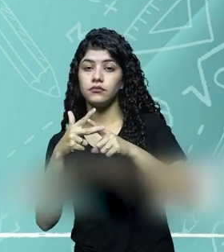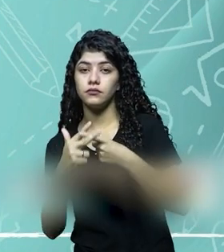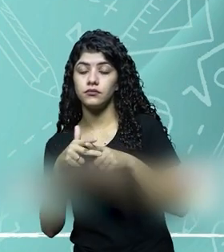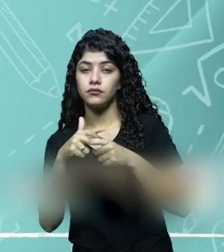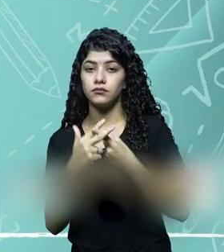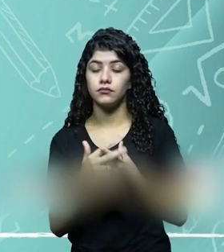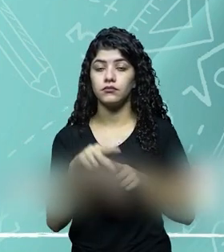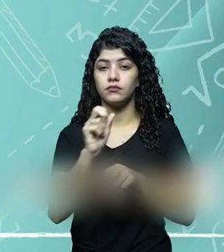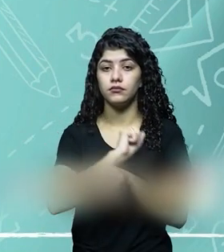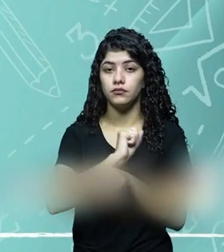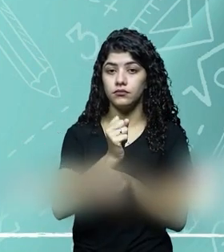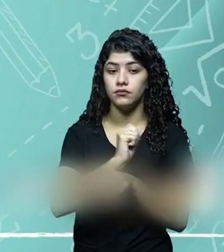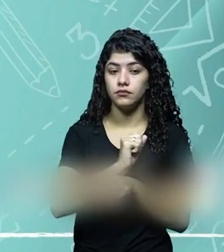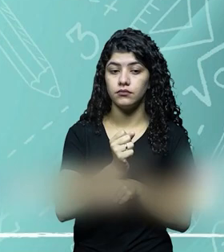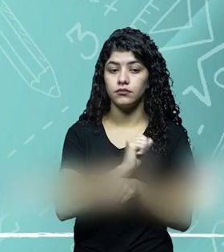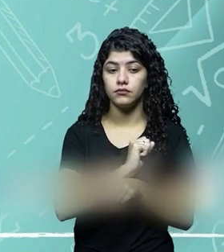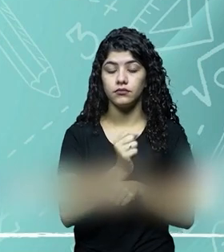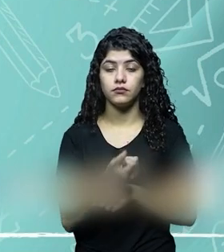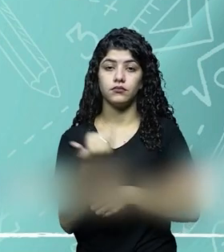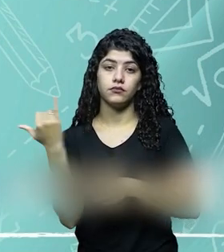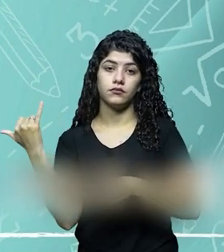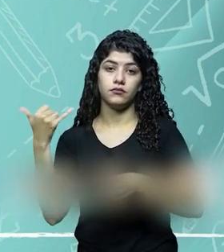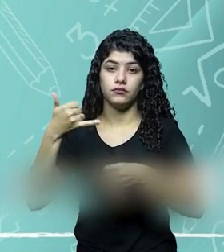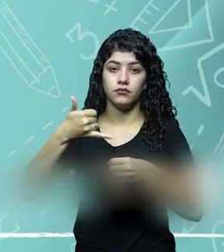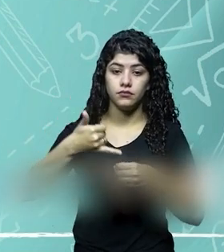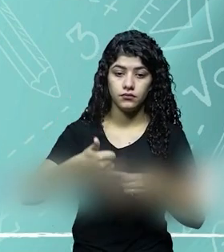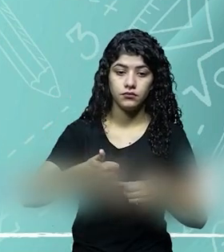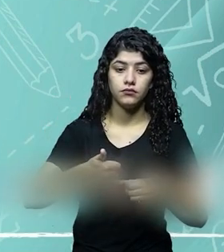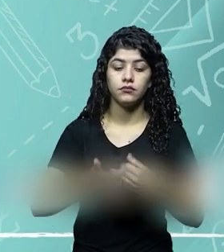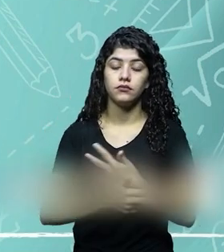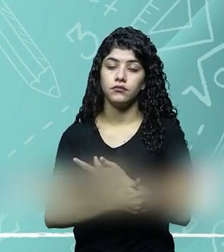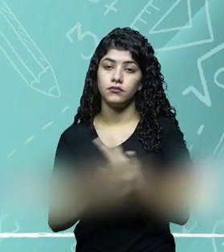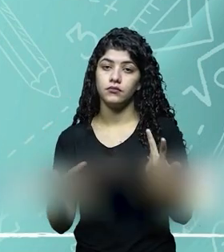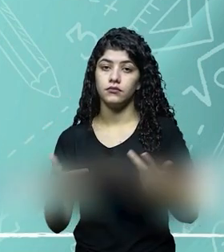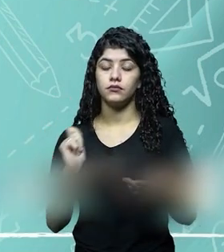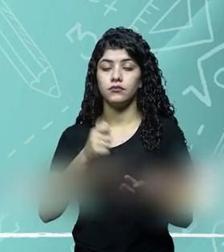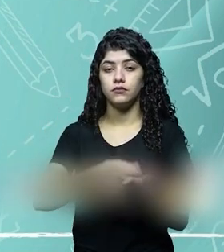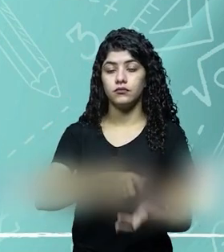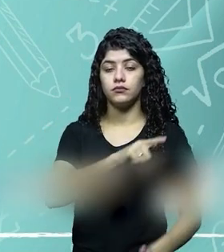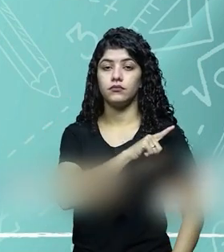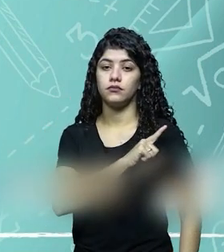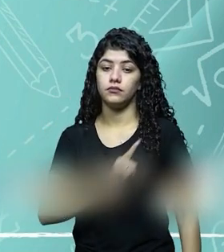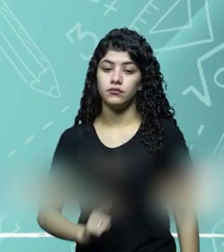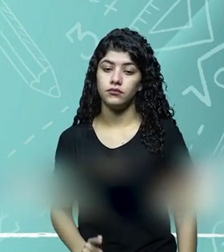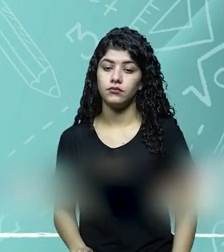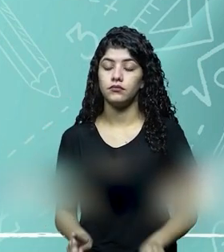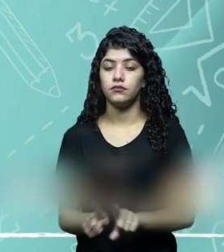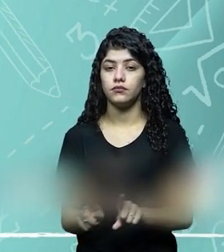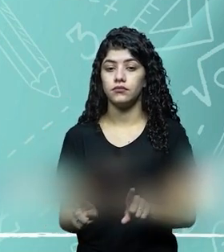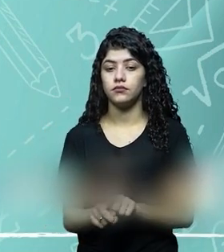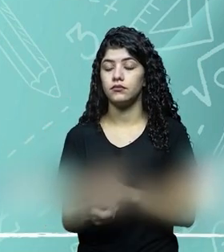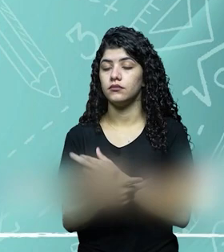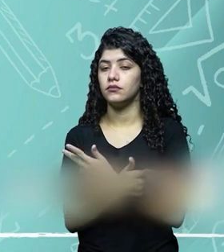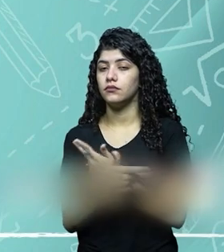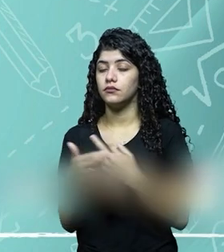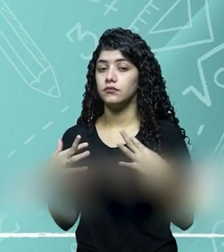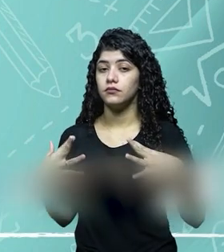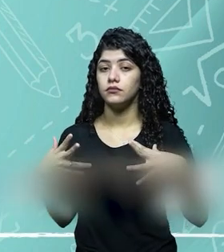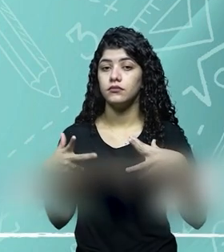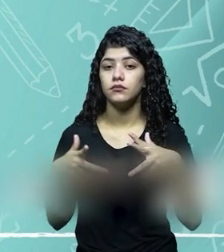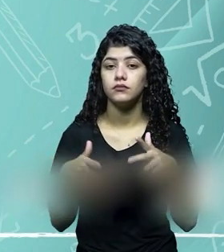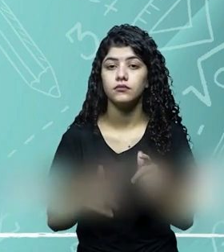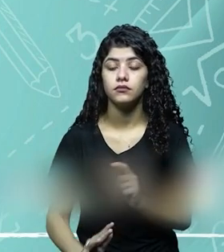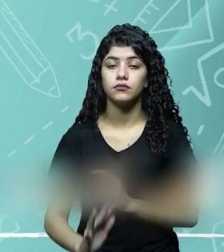de máquina, das compras de inseticidas, manutenção de máquinas, combustível, pagamento de licenças governamentais, tudo isso